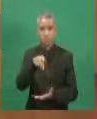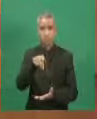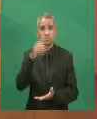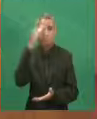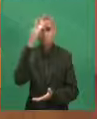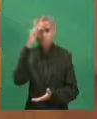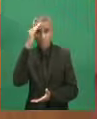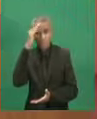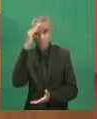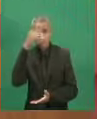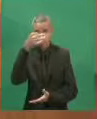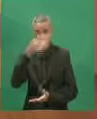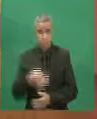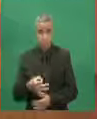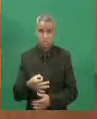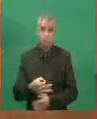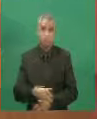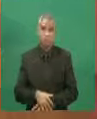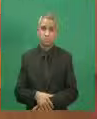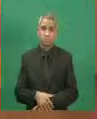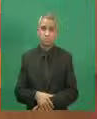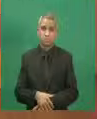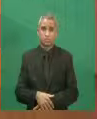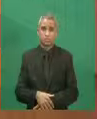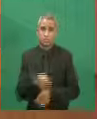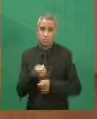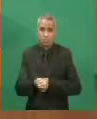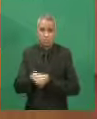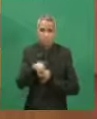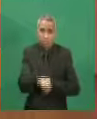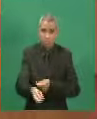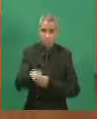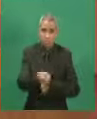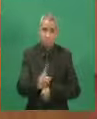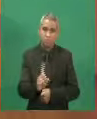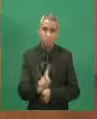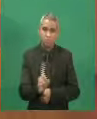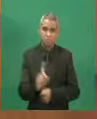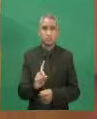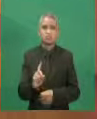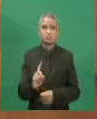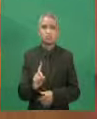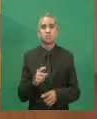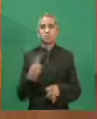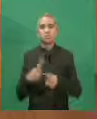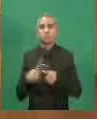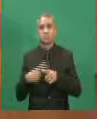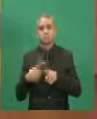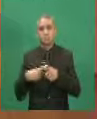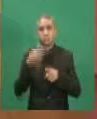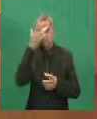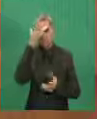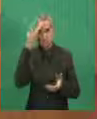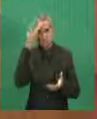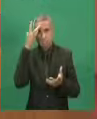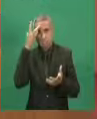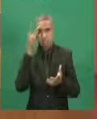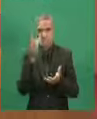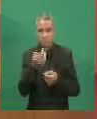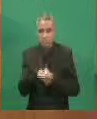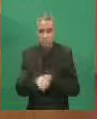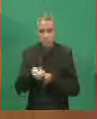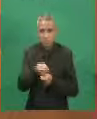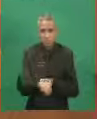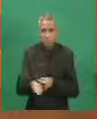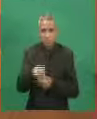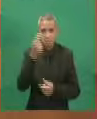uma história contada pela metade para tentar colocar o